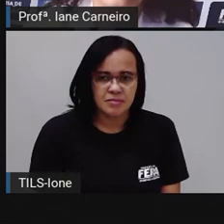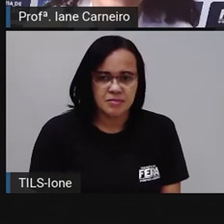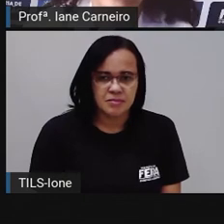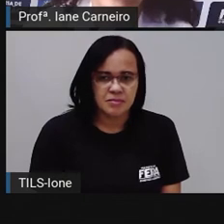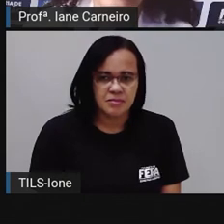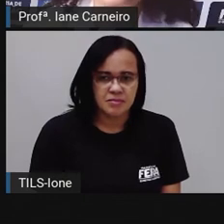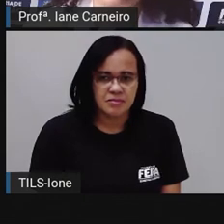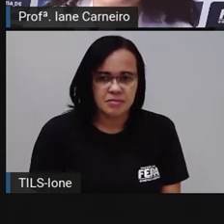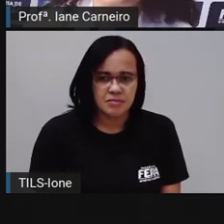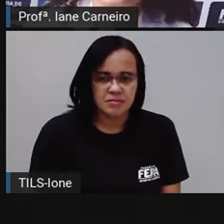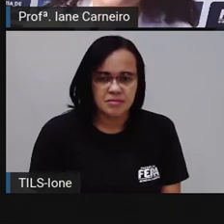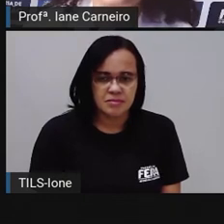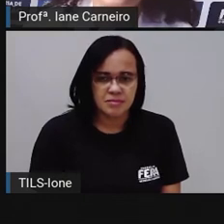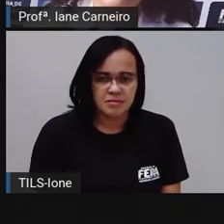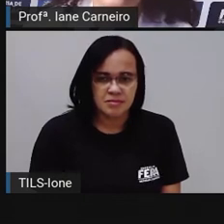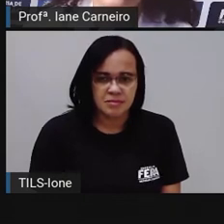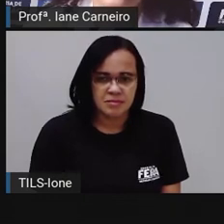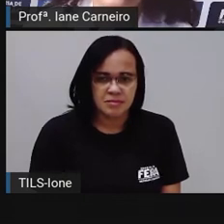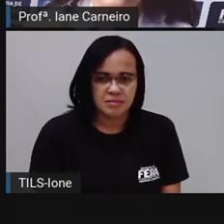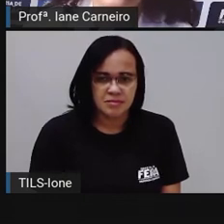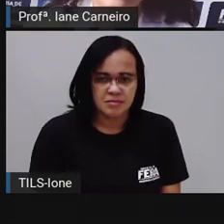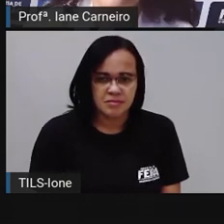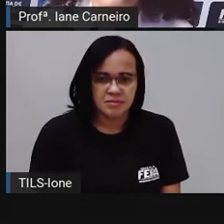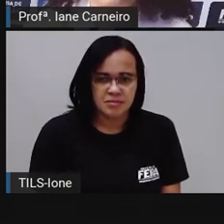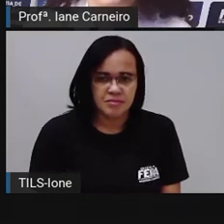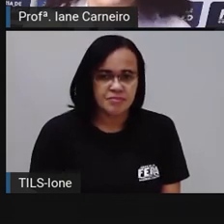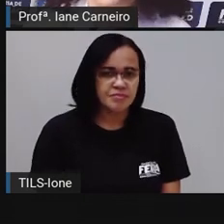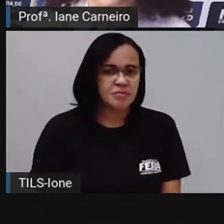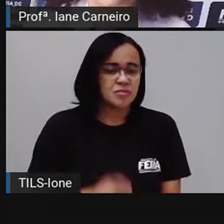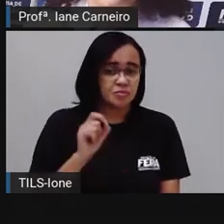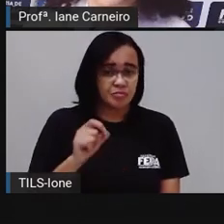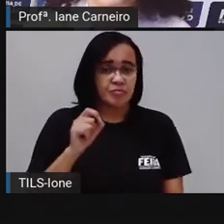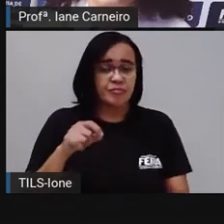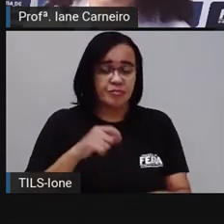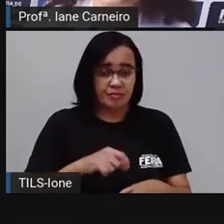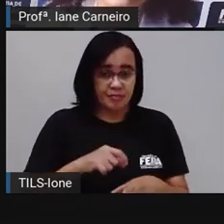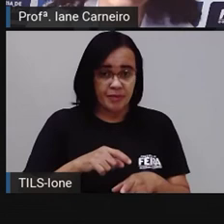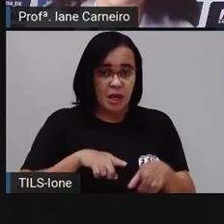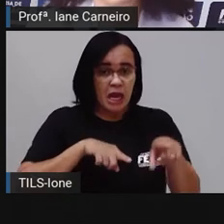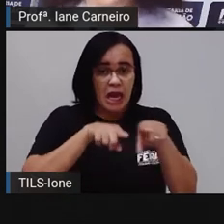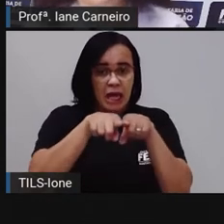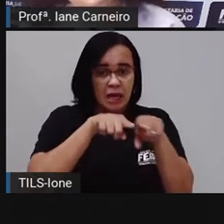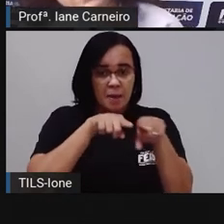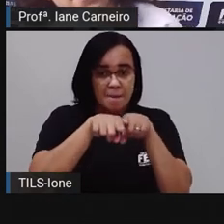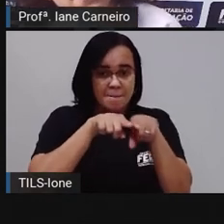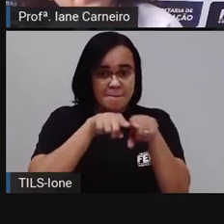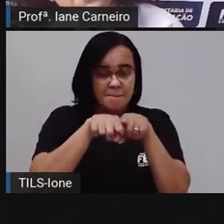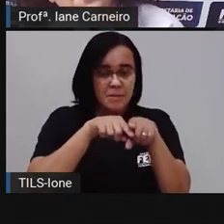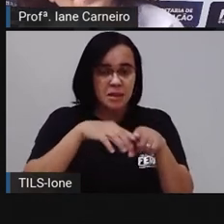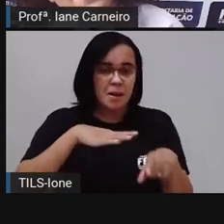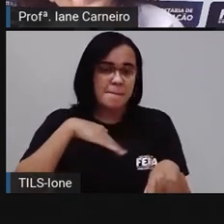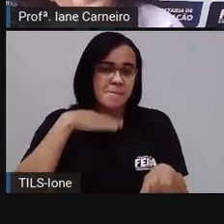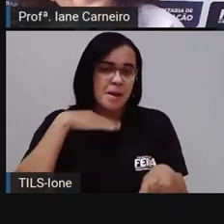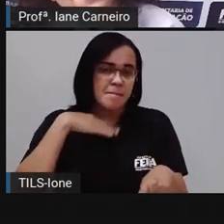Vamos lá. A irmã da minha mãe. É o que, minha? Irmã da minha mãe.